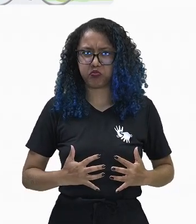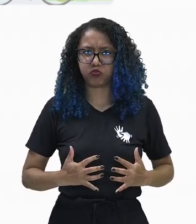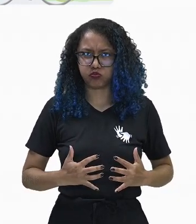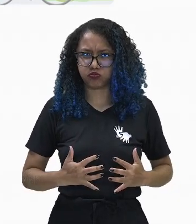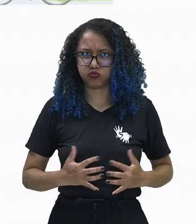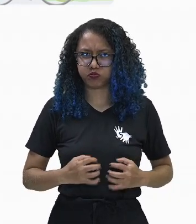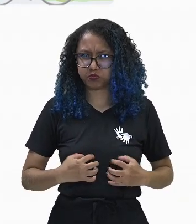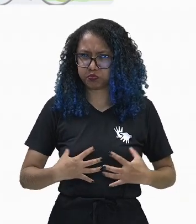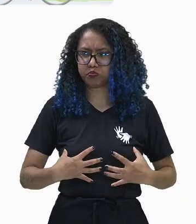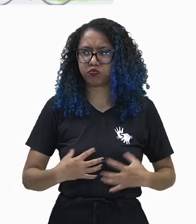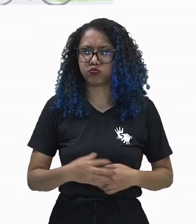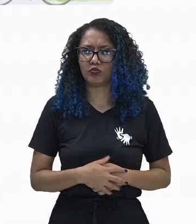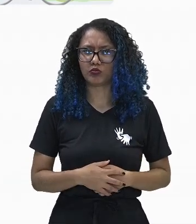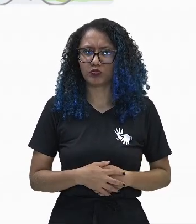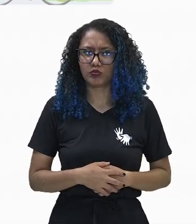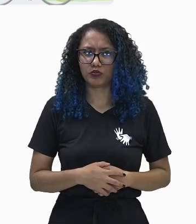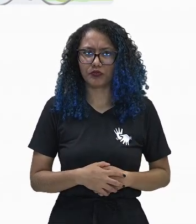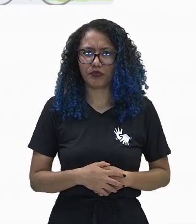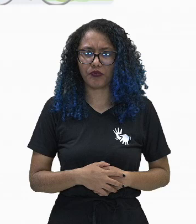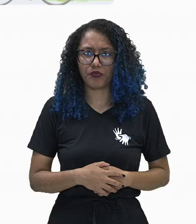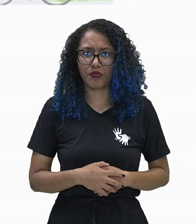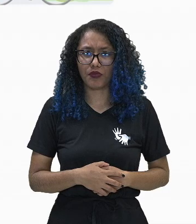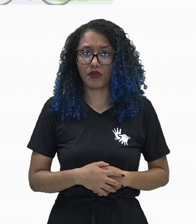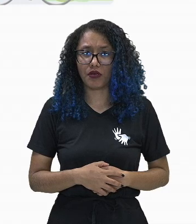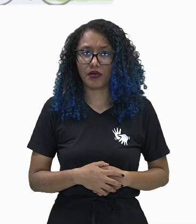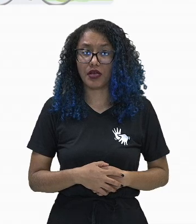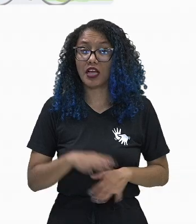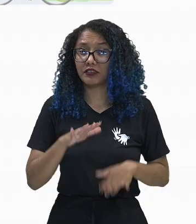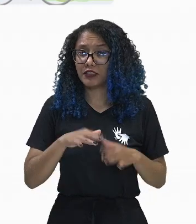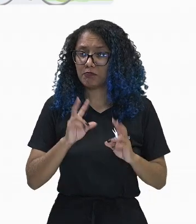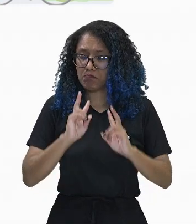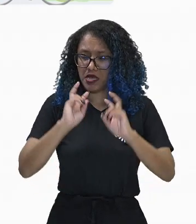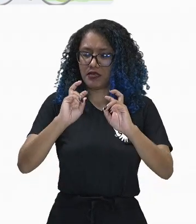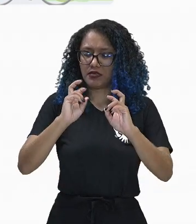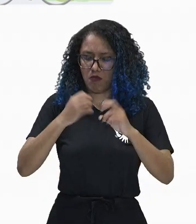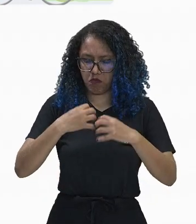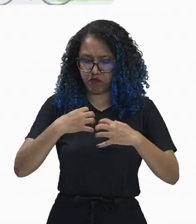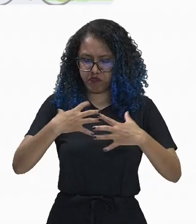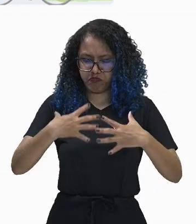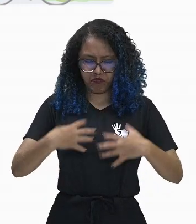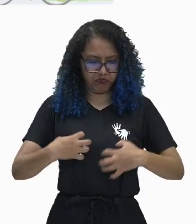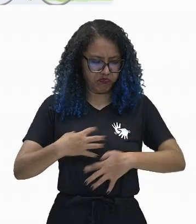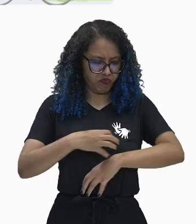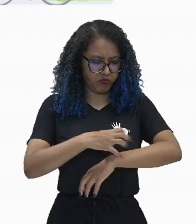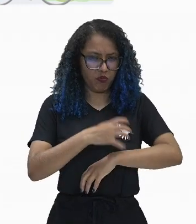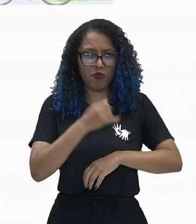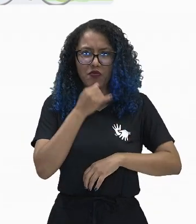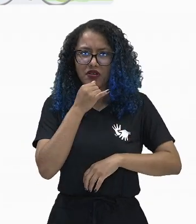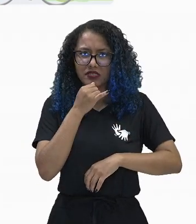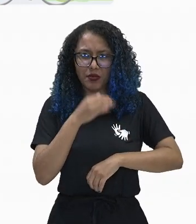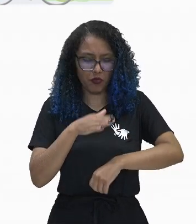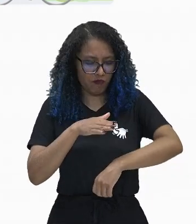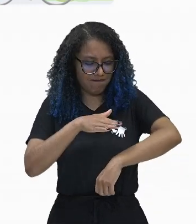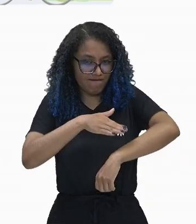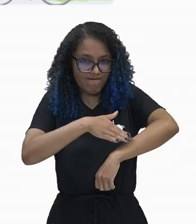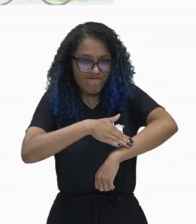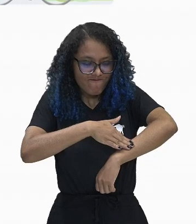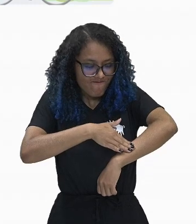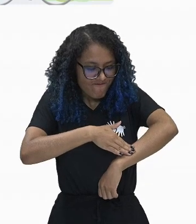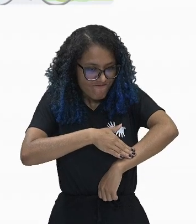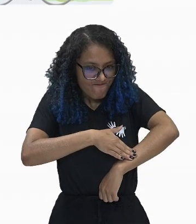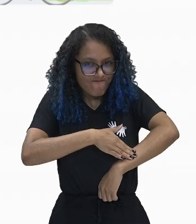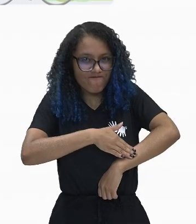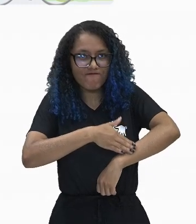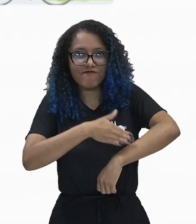coisa generalizada, mas às vezes quando você consegue identificar essa retenção, é quando você pressiona a pele e aí você vai